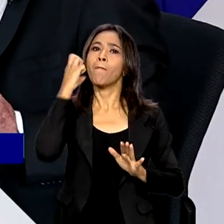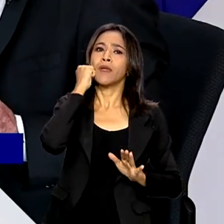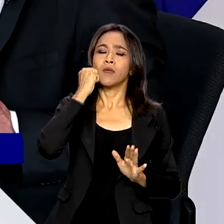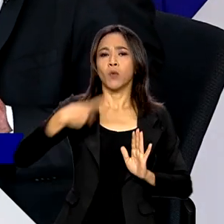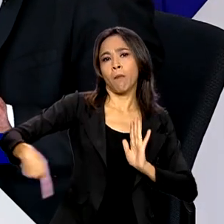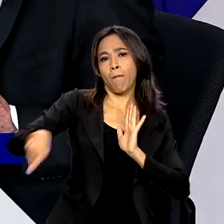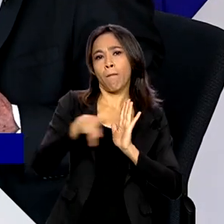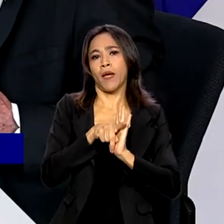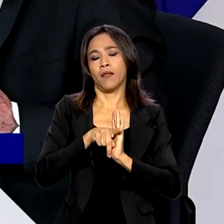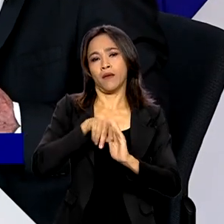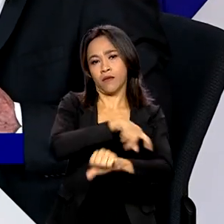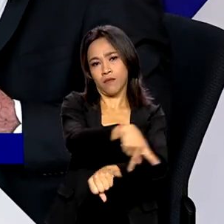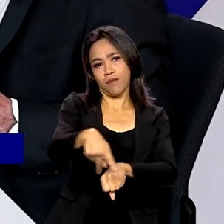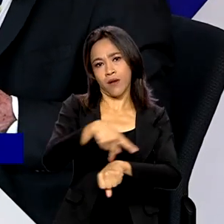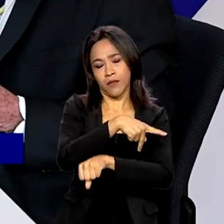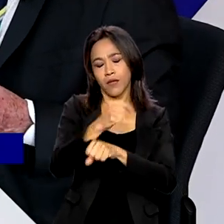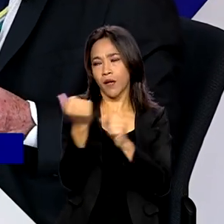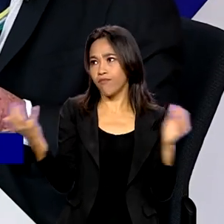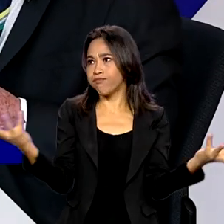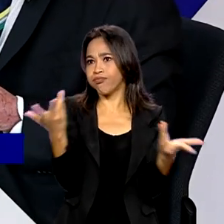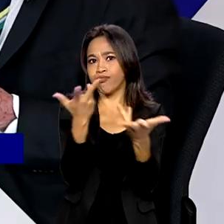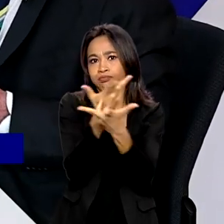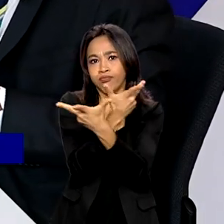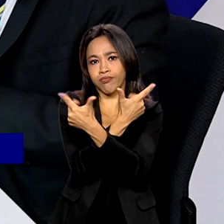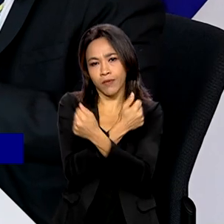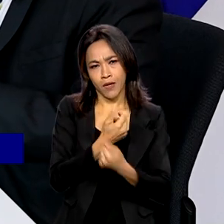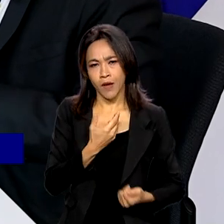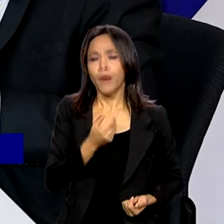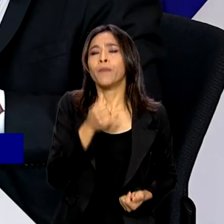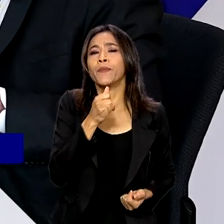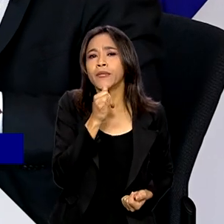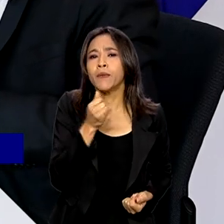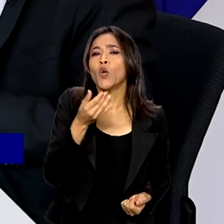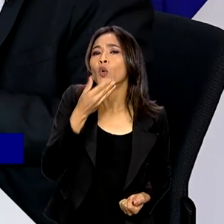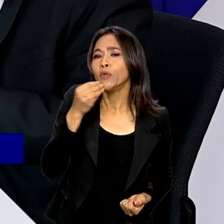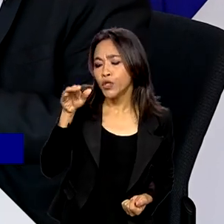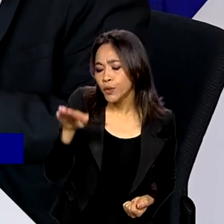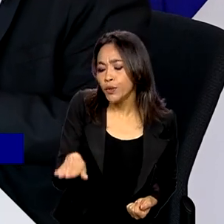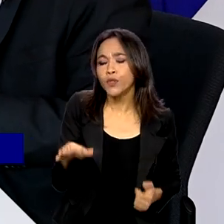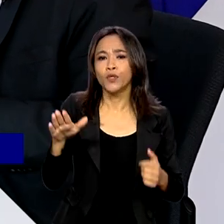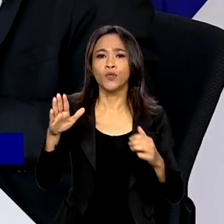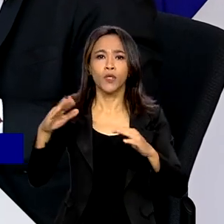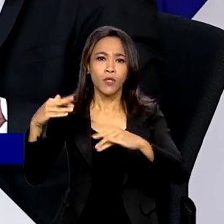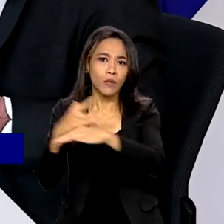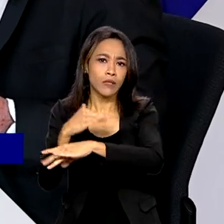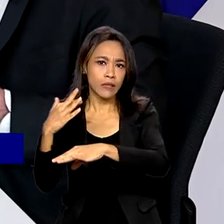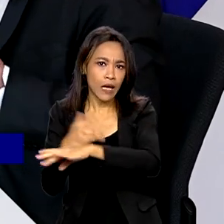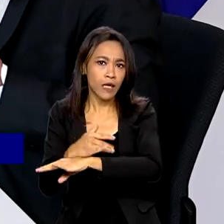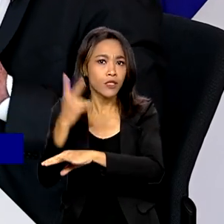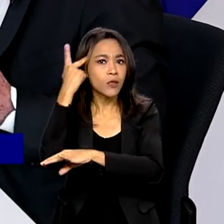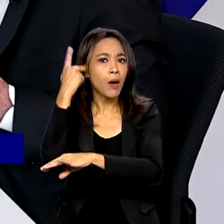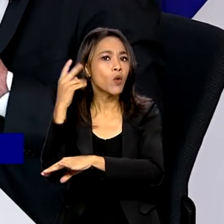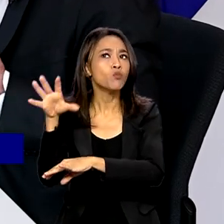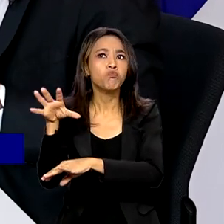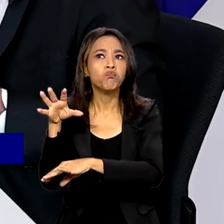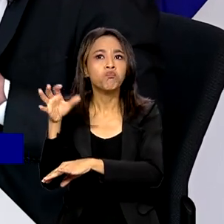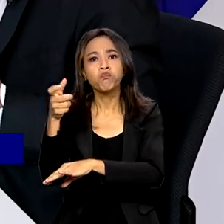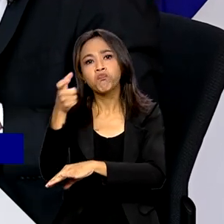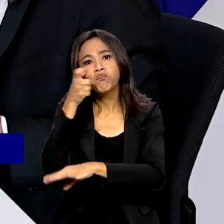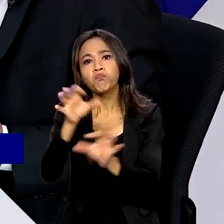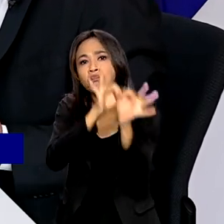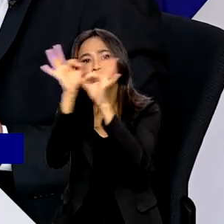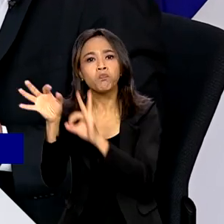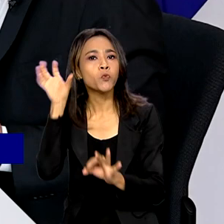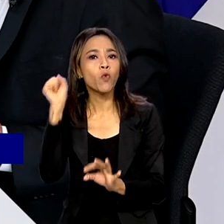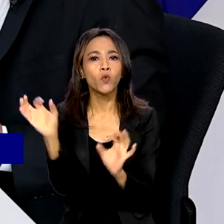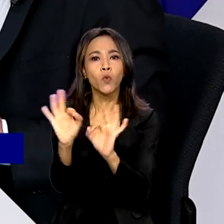extraordinária, porque pode ser que o menino que mora no centro de São Paulo não assista, mas as pessoas que moram